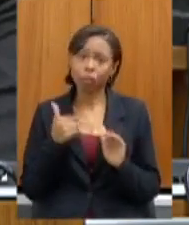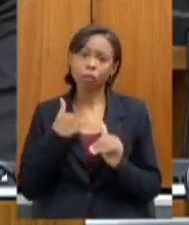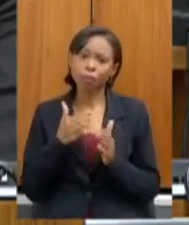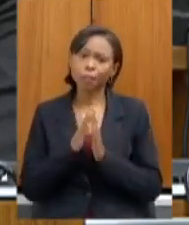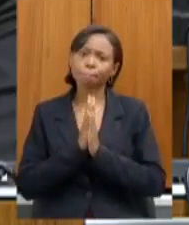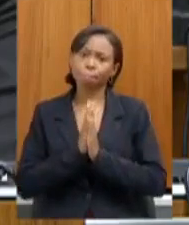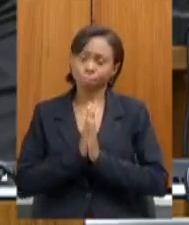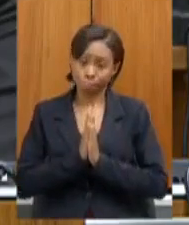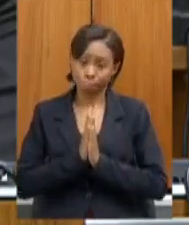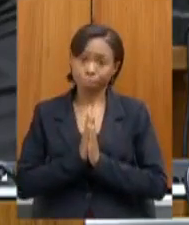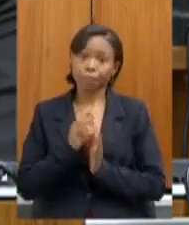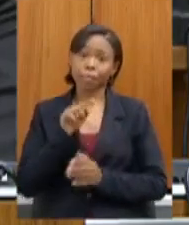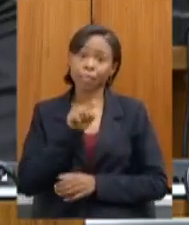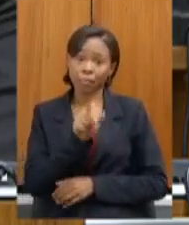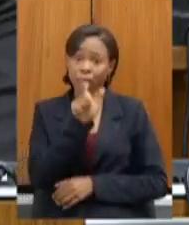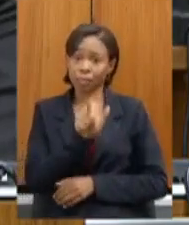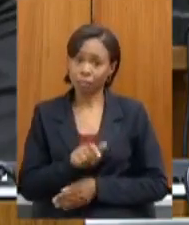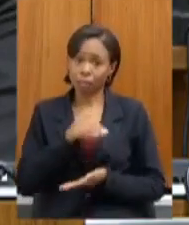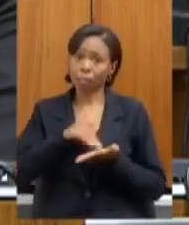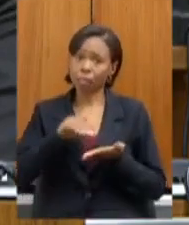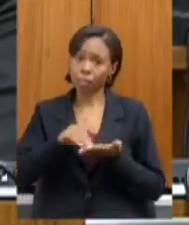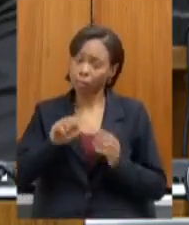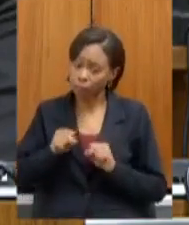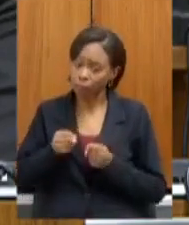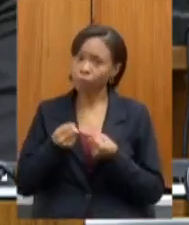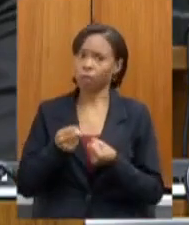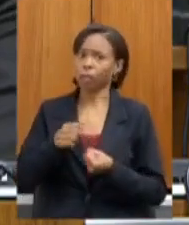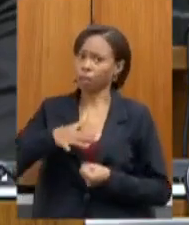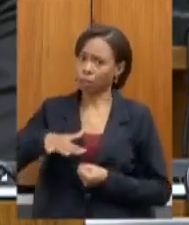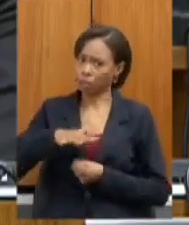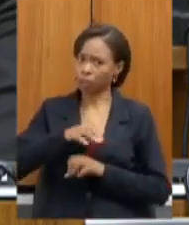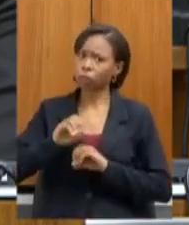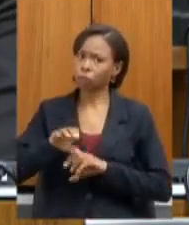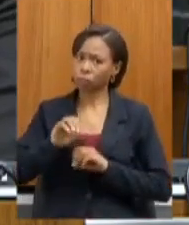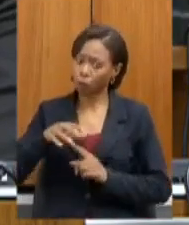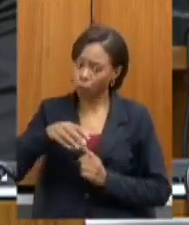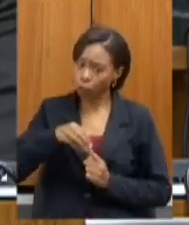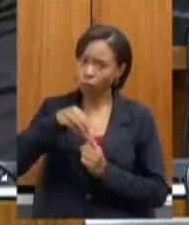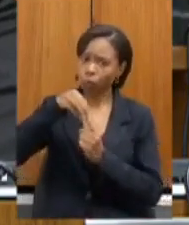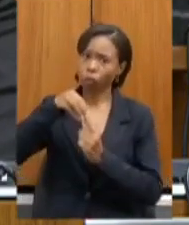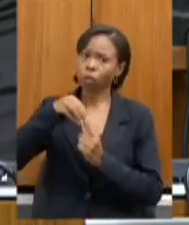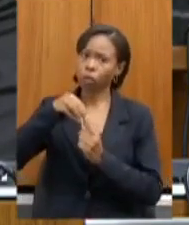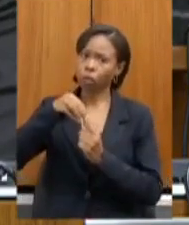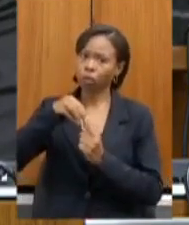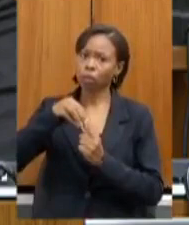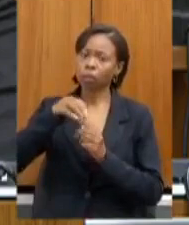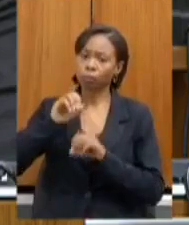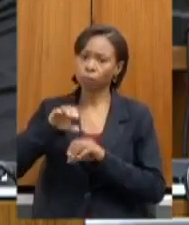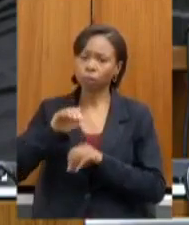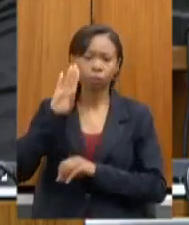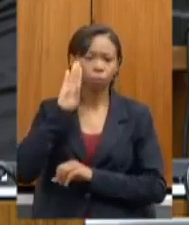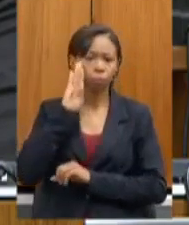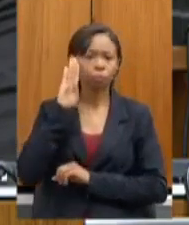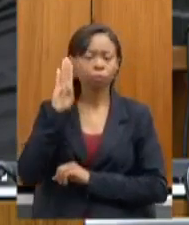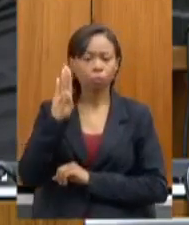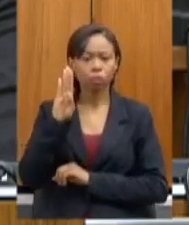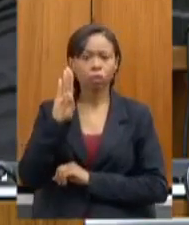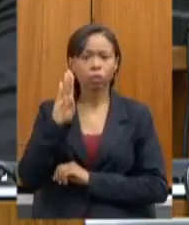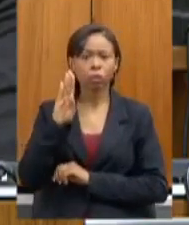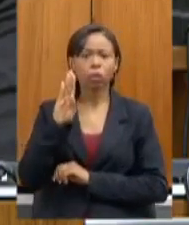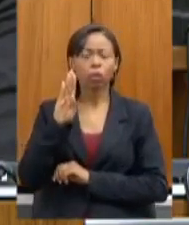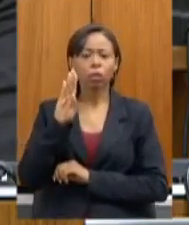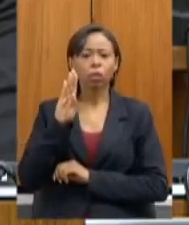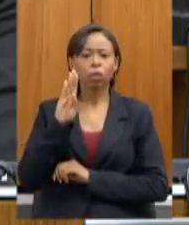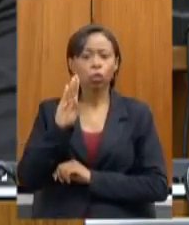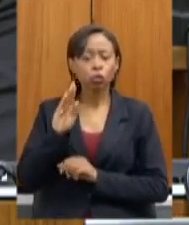para que a secretária defenda a educação e realmente dê prioridade a ela principalmente tratando diretamente com